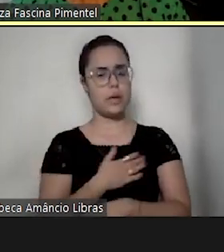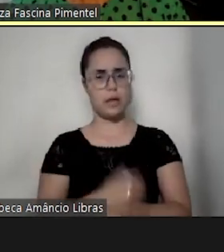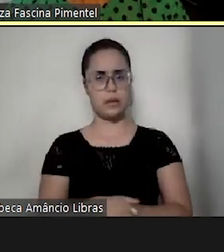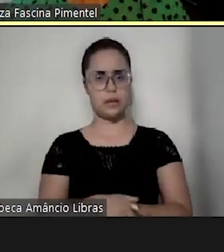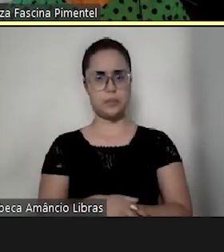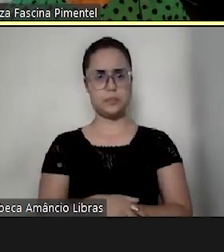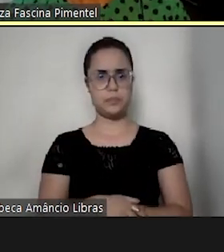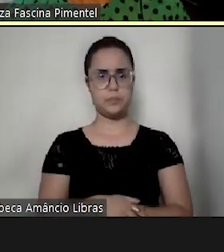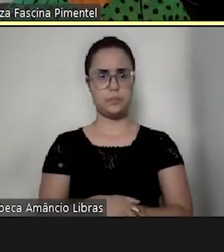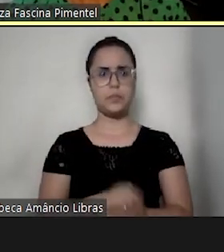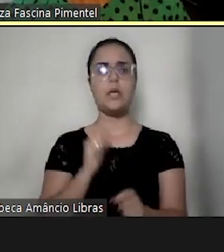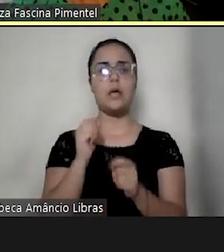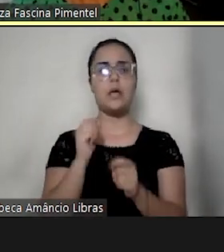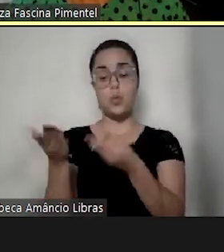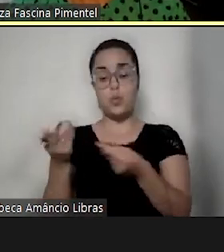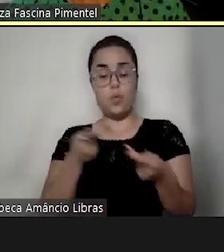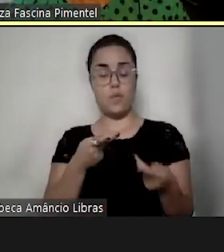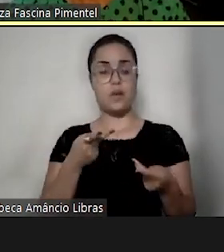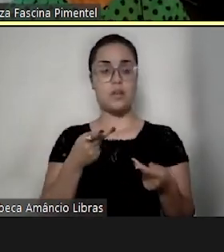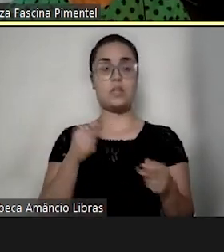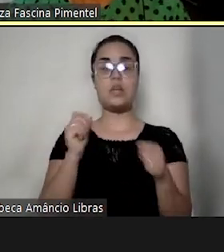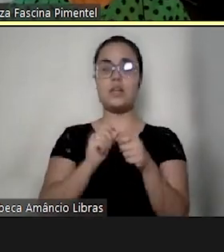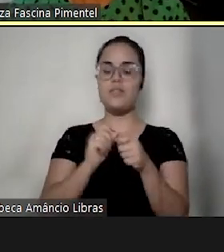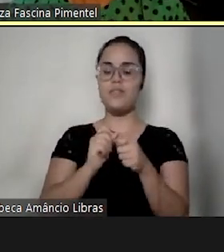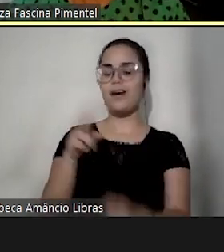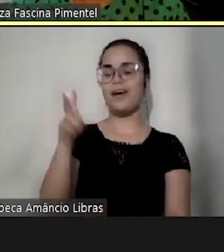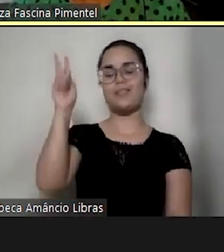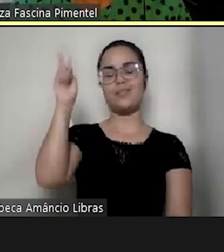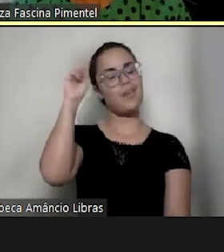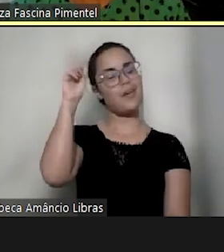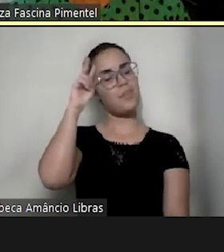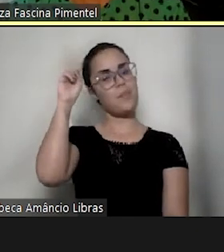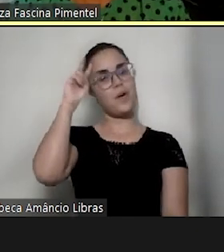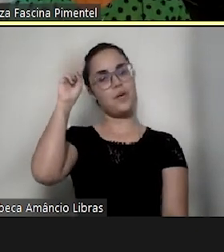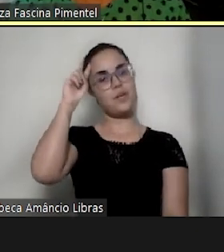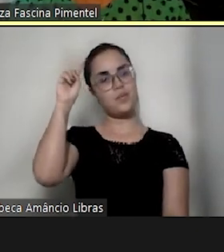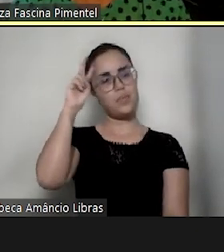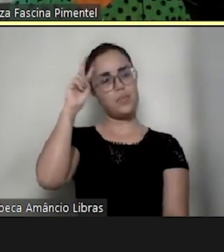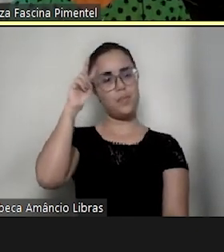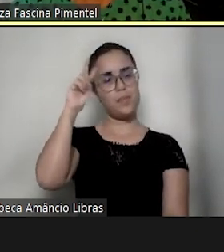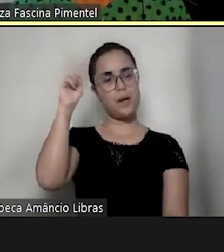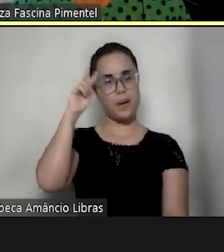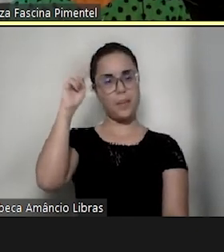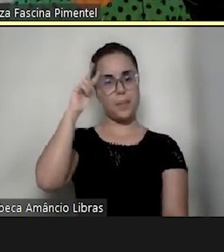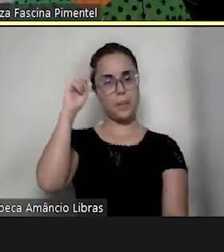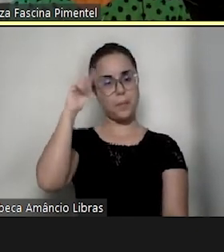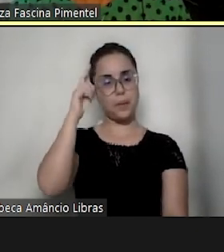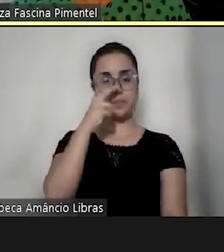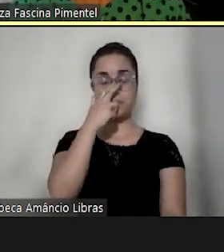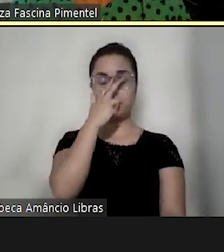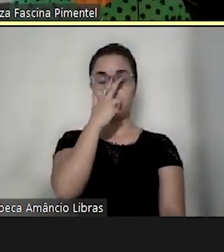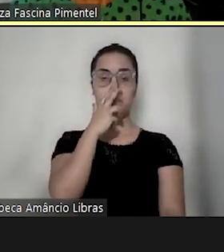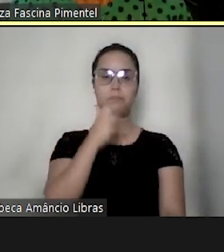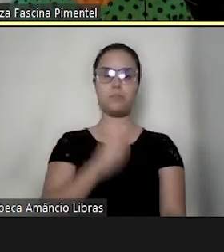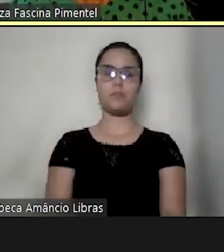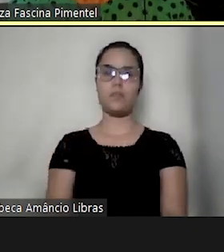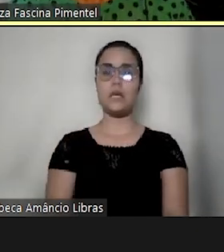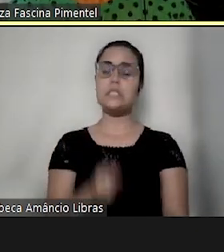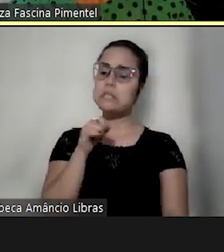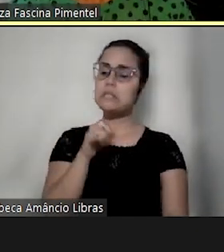Que é o convite que ele me faz todos os dias, todos os dias. De